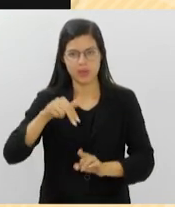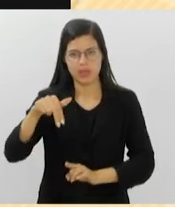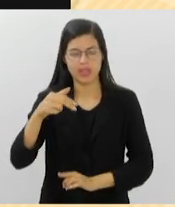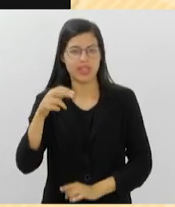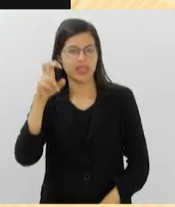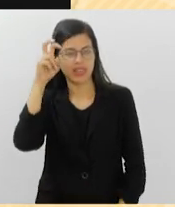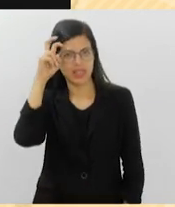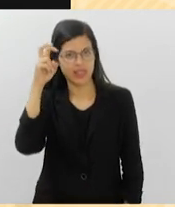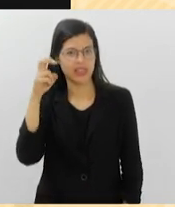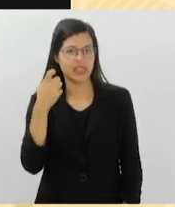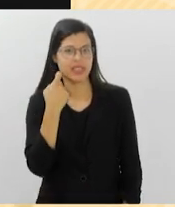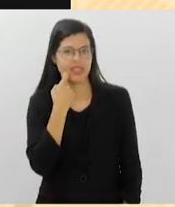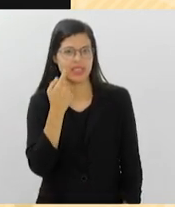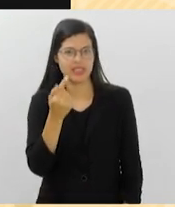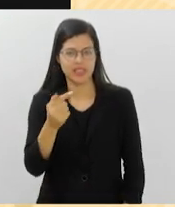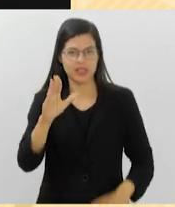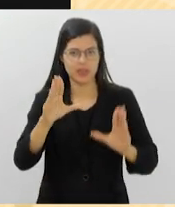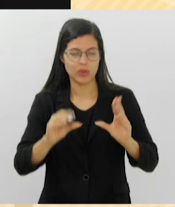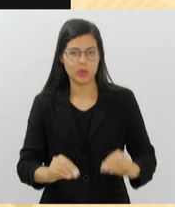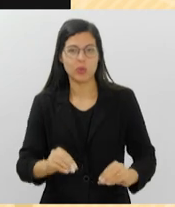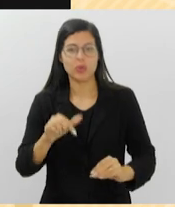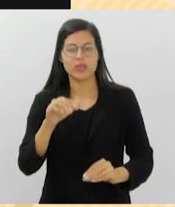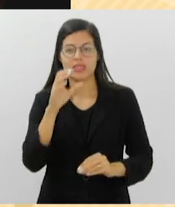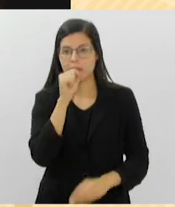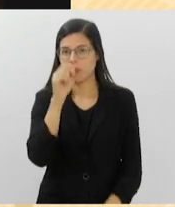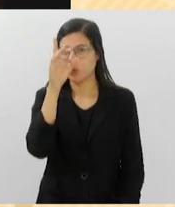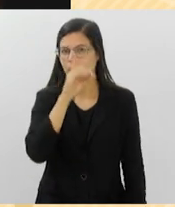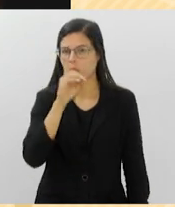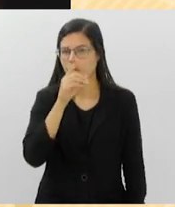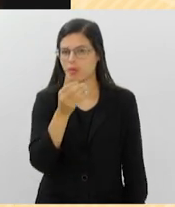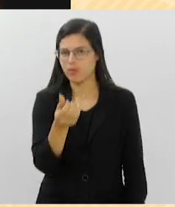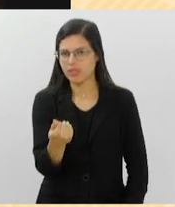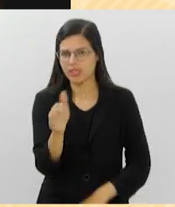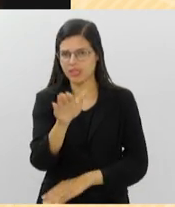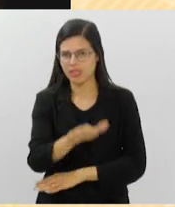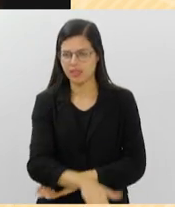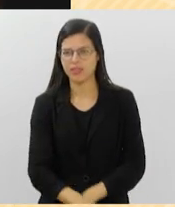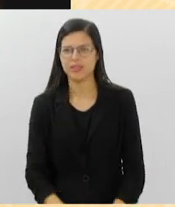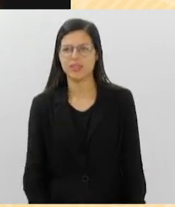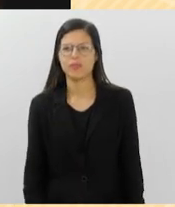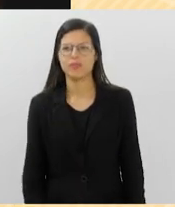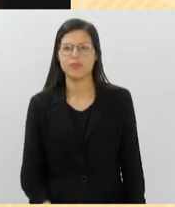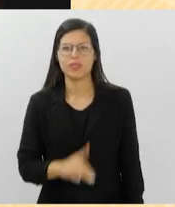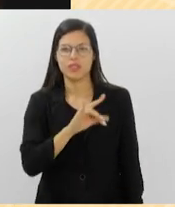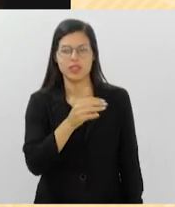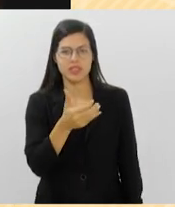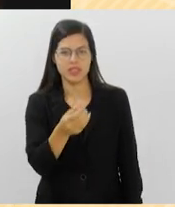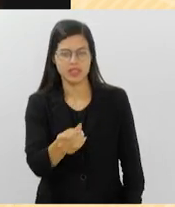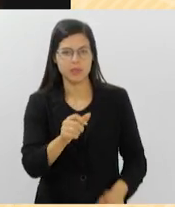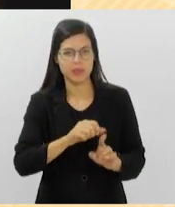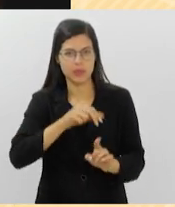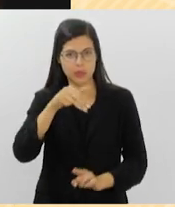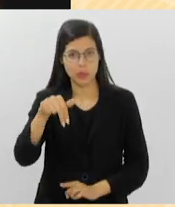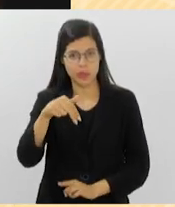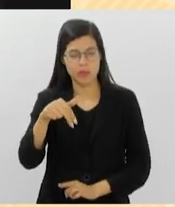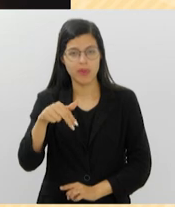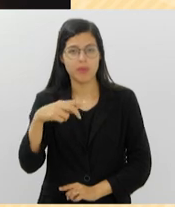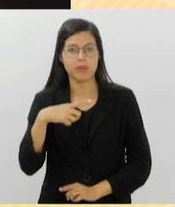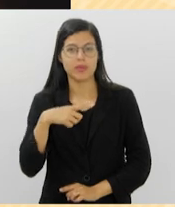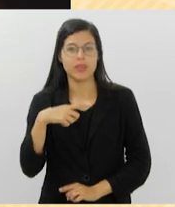quintas e sextas às sete da noite, e sábados e domingos às seis da tarde. No dia 16 de novembro, a peça tem